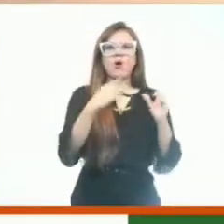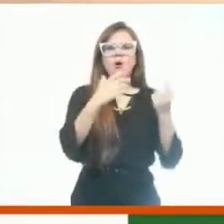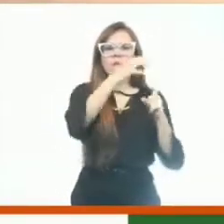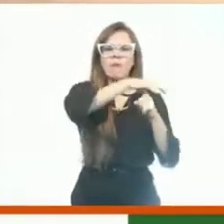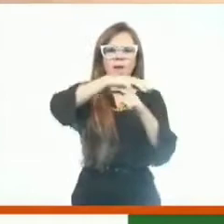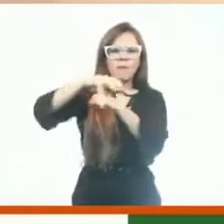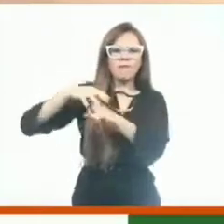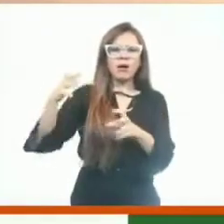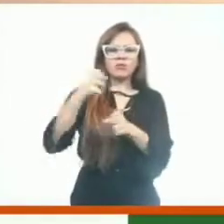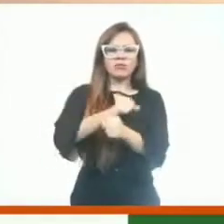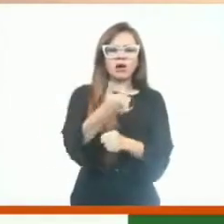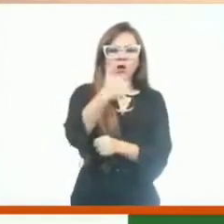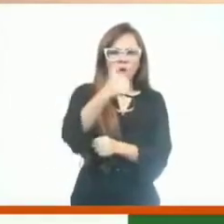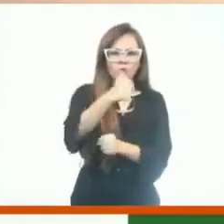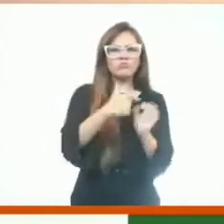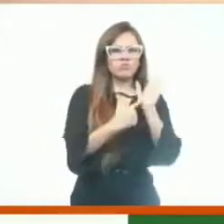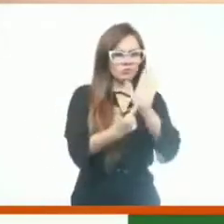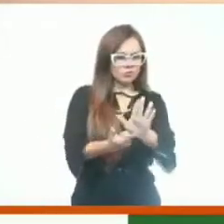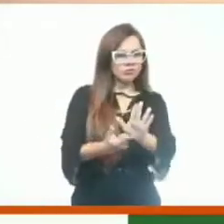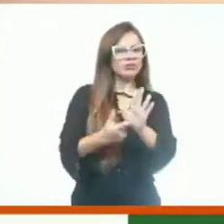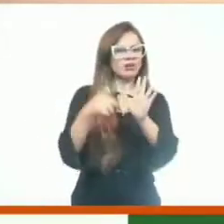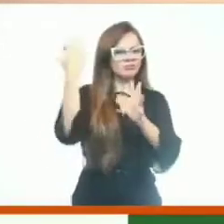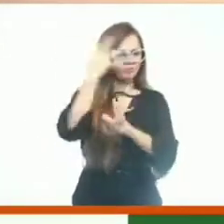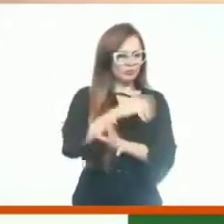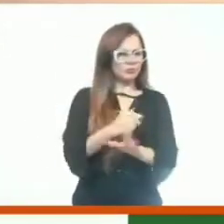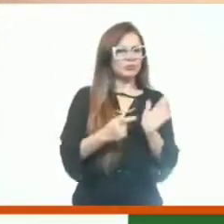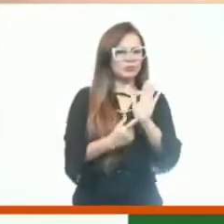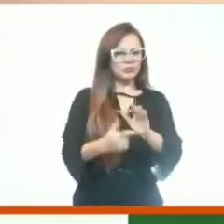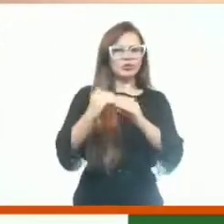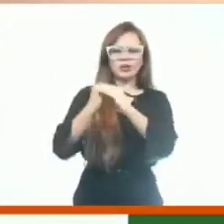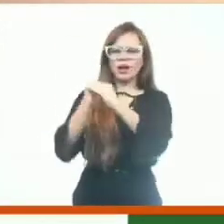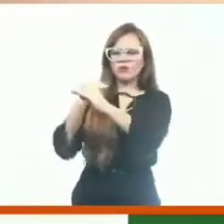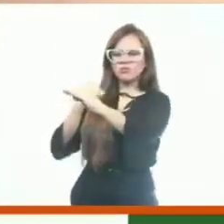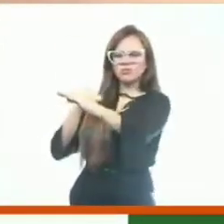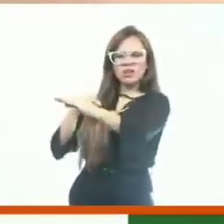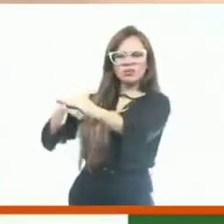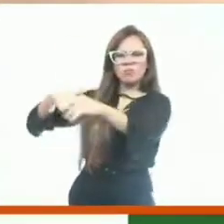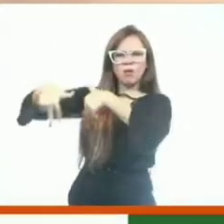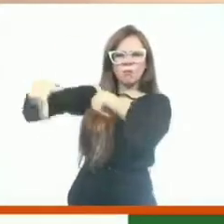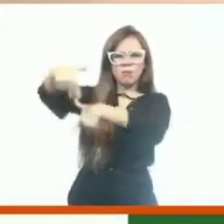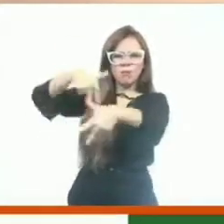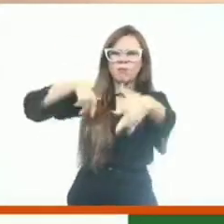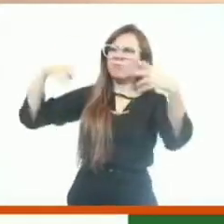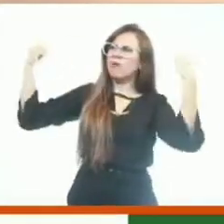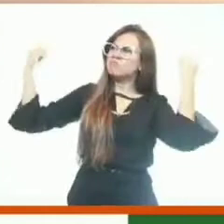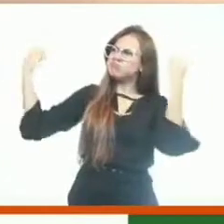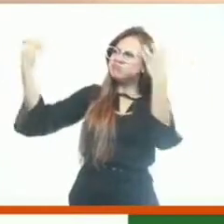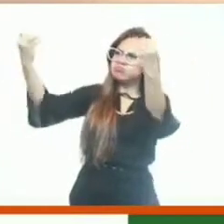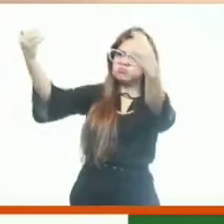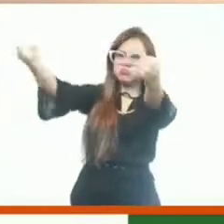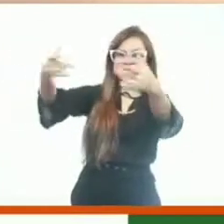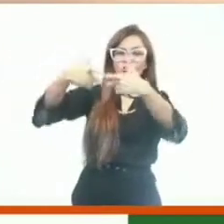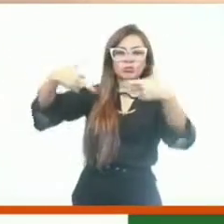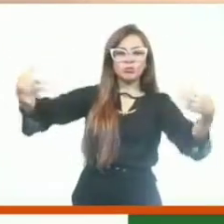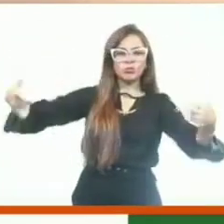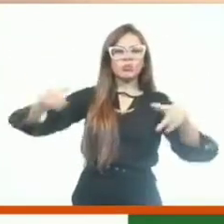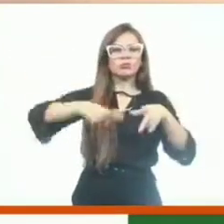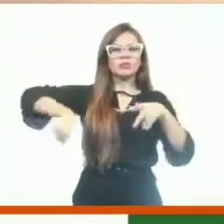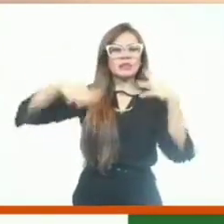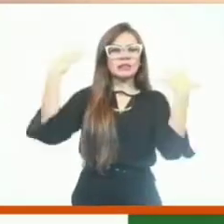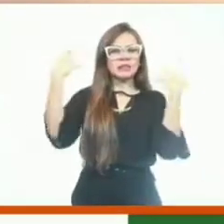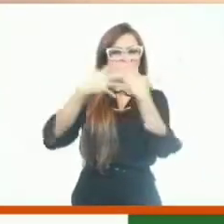padronizadas, nós vamos já mostrar as imagens, muito bonita, com calçadão, nova iluminação, um muro de contenção